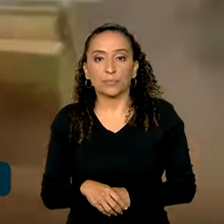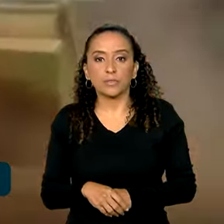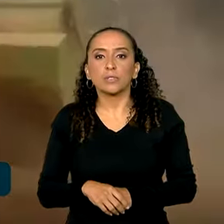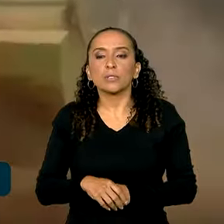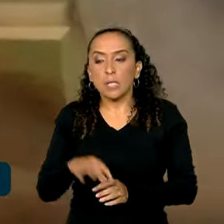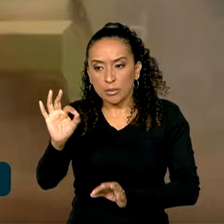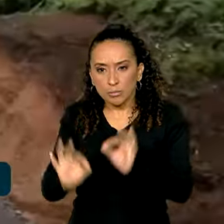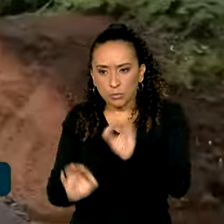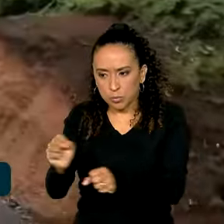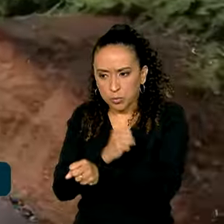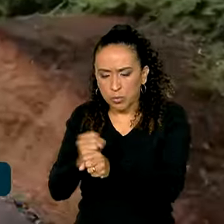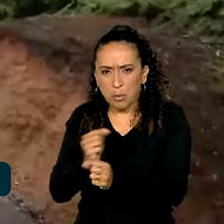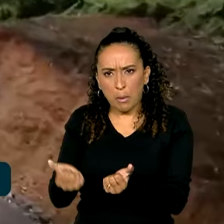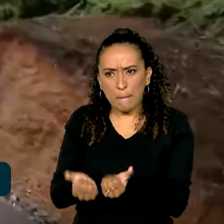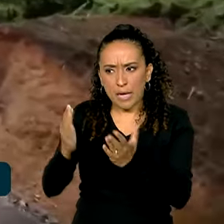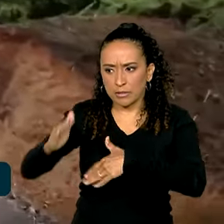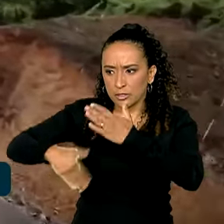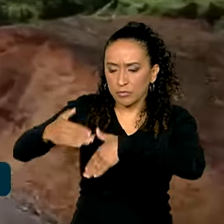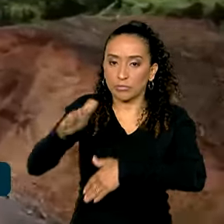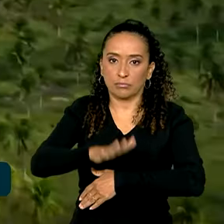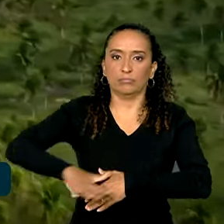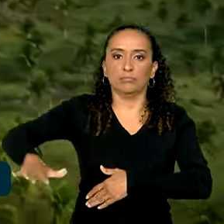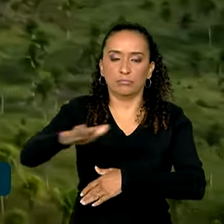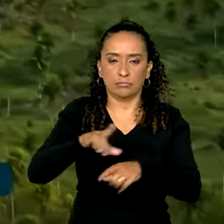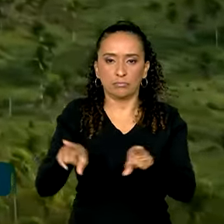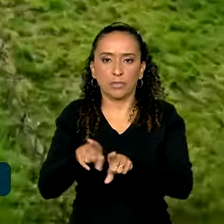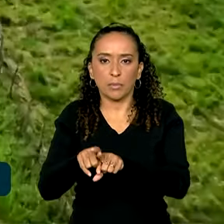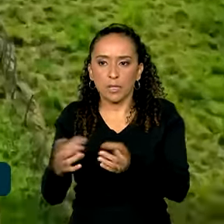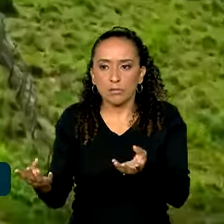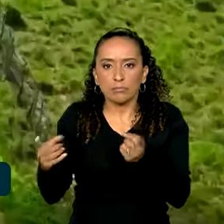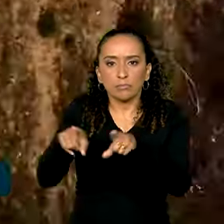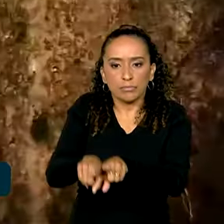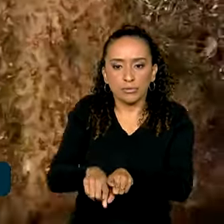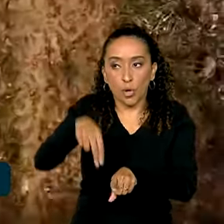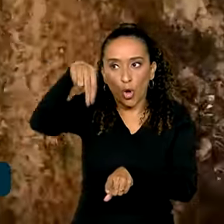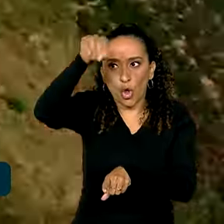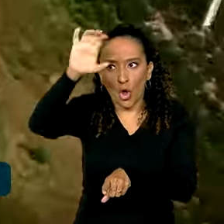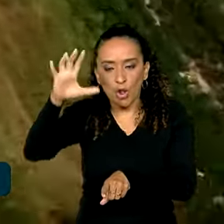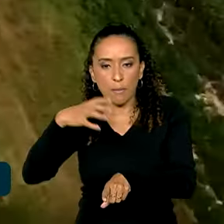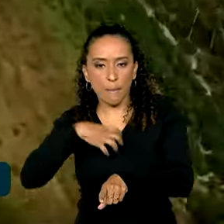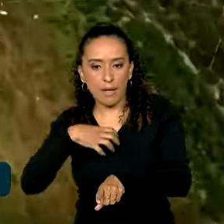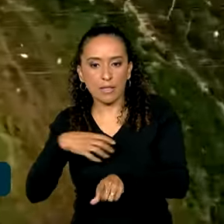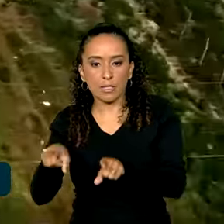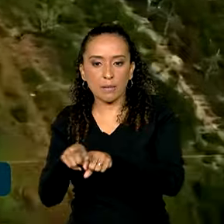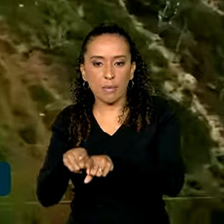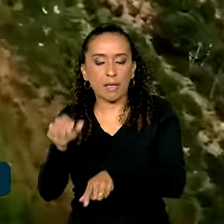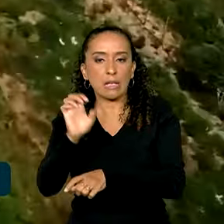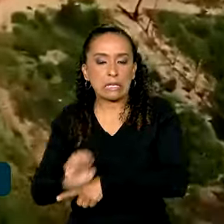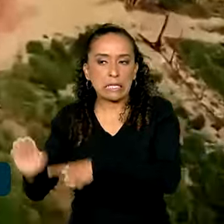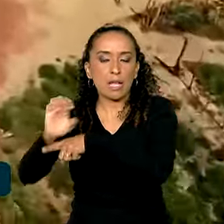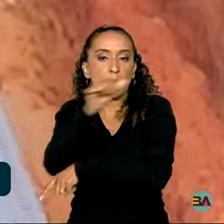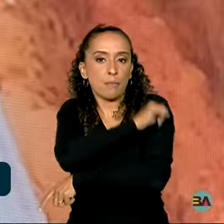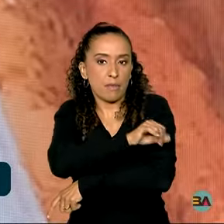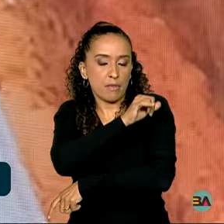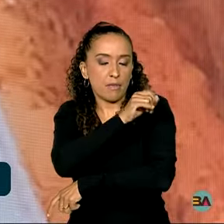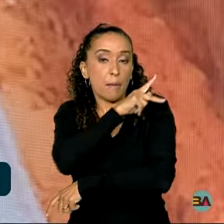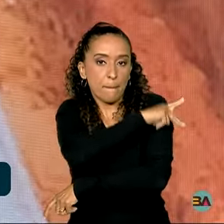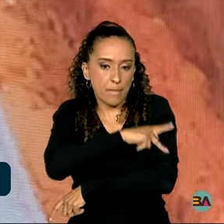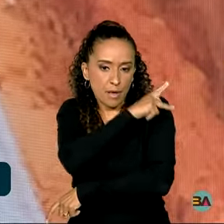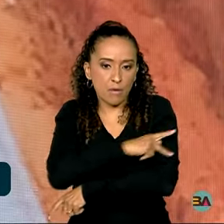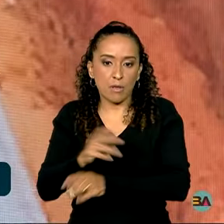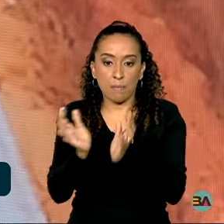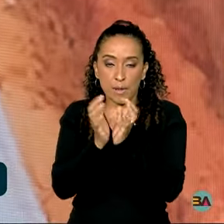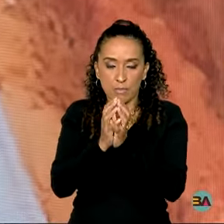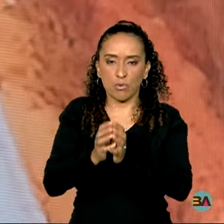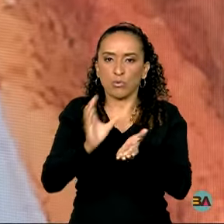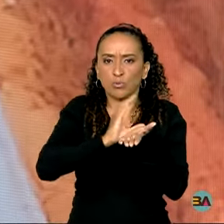empreendimento trará mais desenvolvimento para a região, integrando o norte baiano com os estados do Piauí e de Pernambuco. Fazer esses